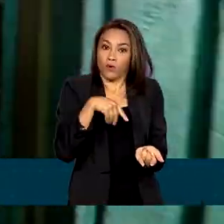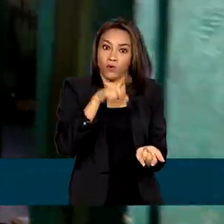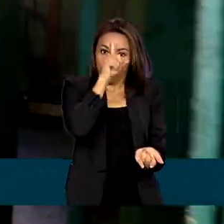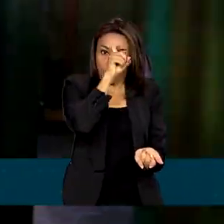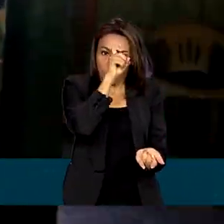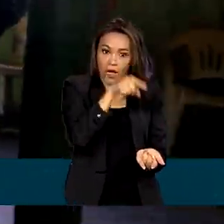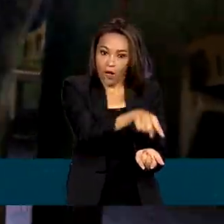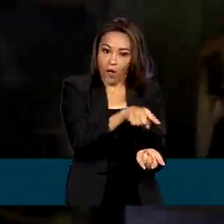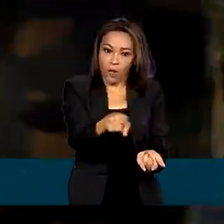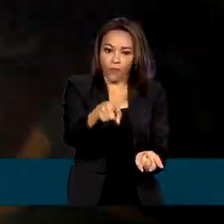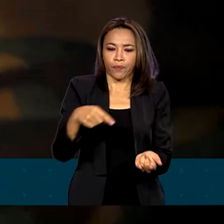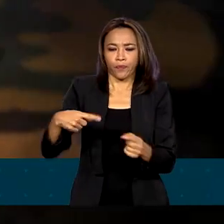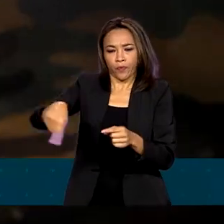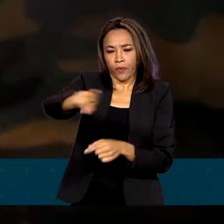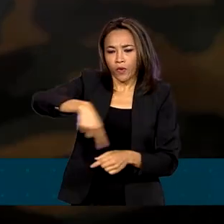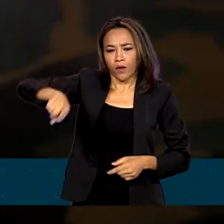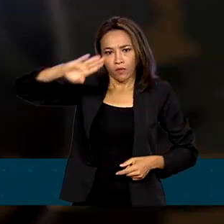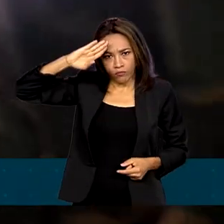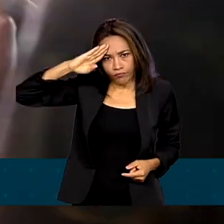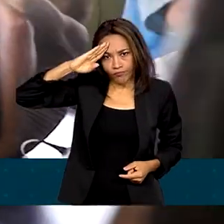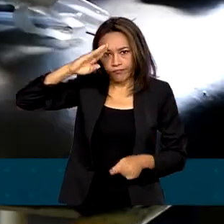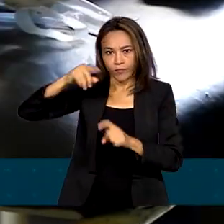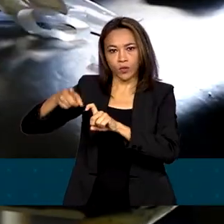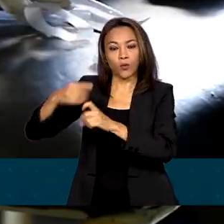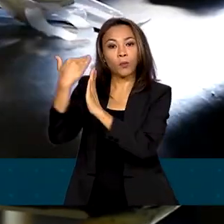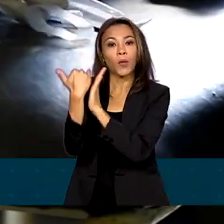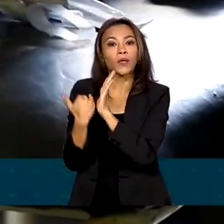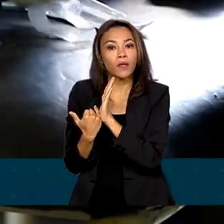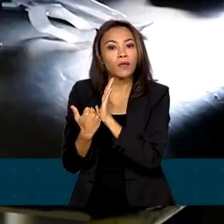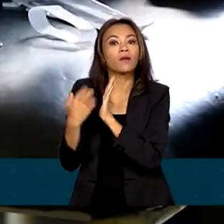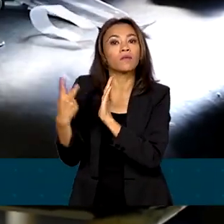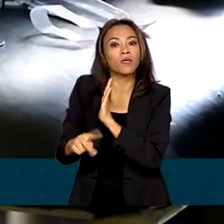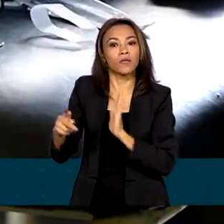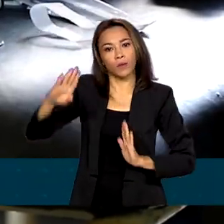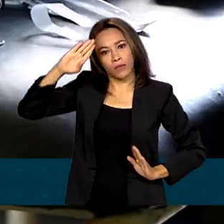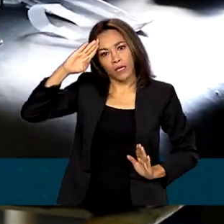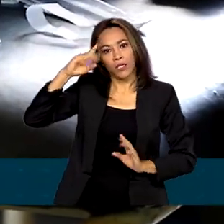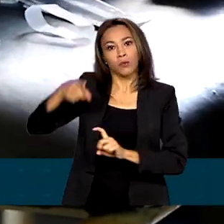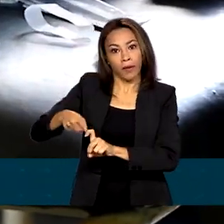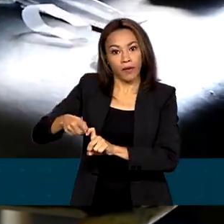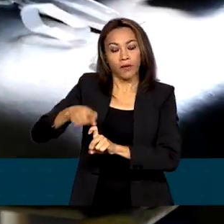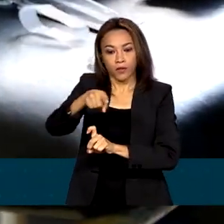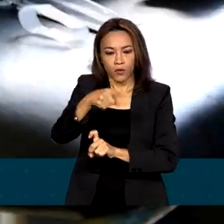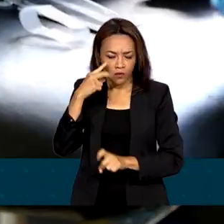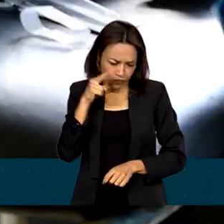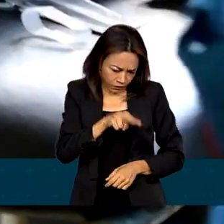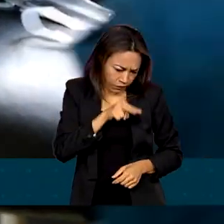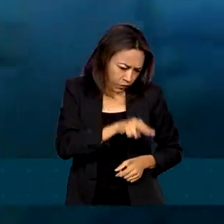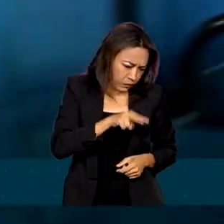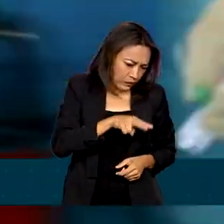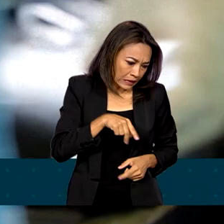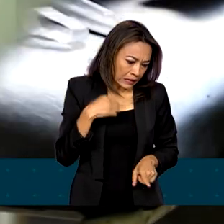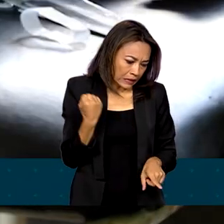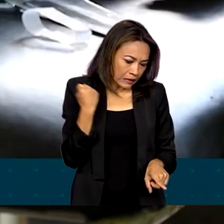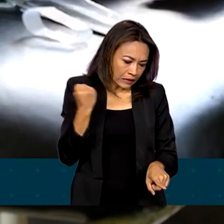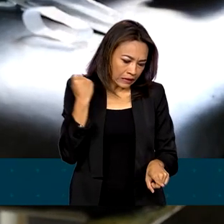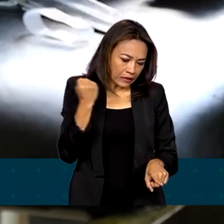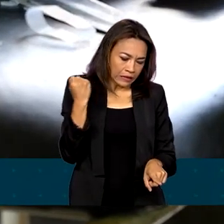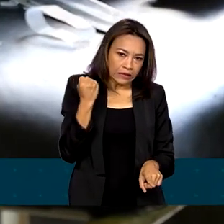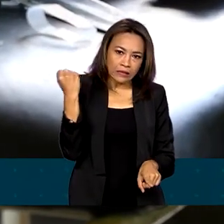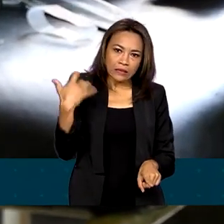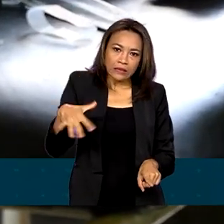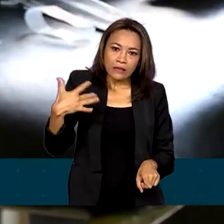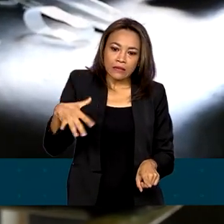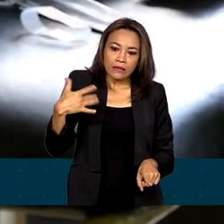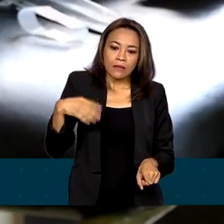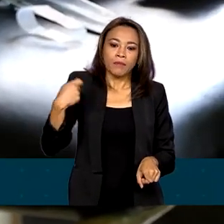SUS, do Exército e do Programa Mais Médicos se uniram para ajudar. Se o quadro dele continuar a se agravar, precisará